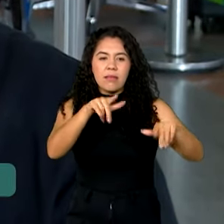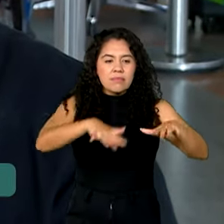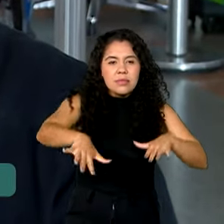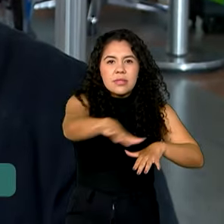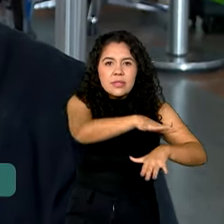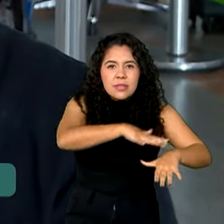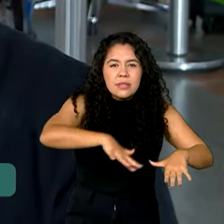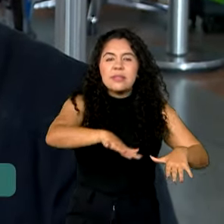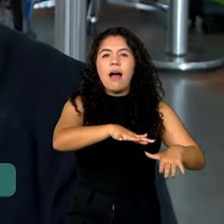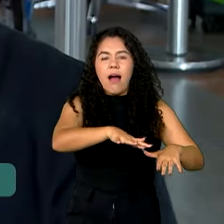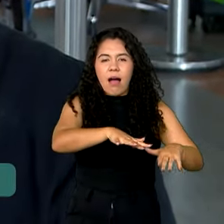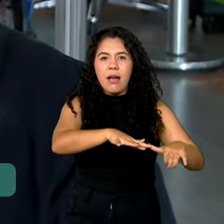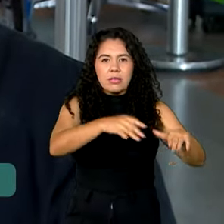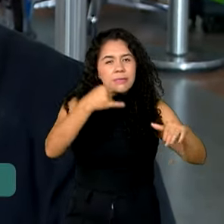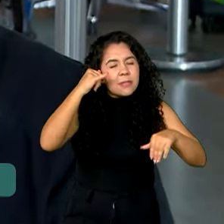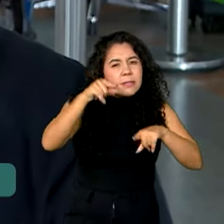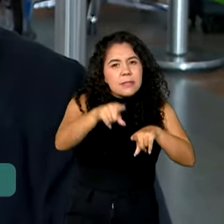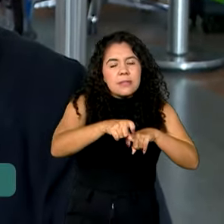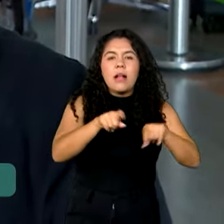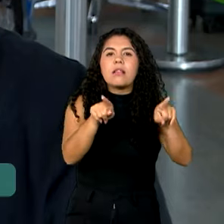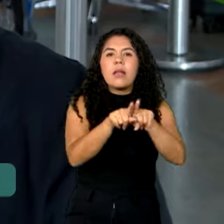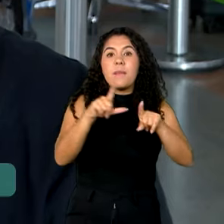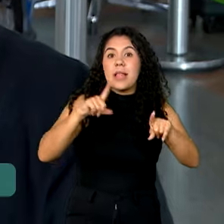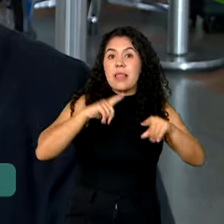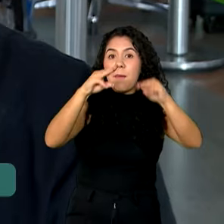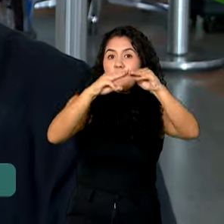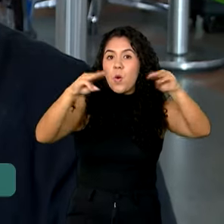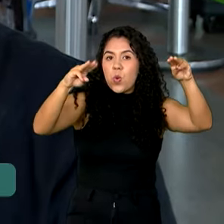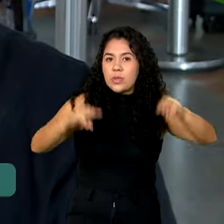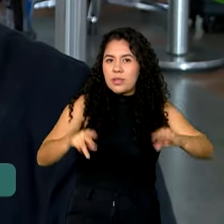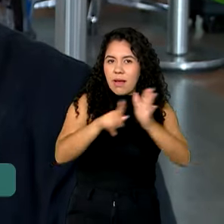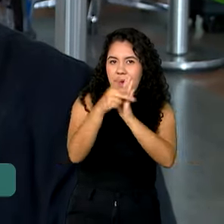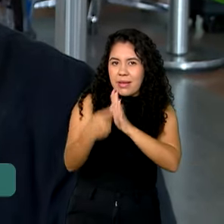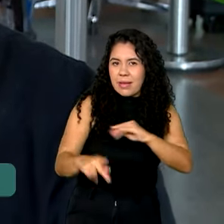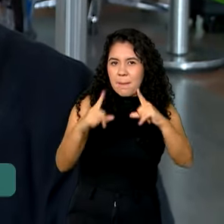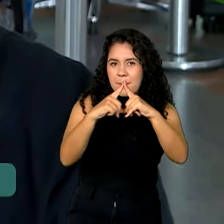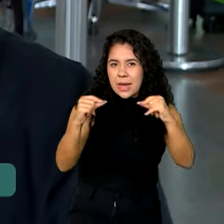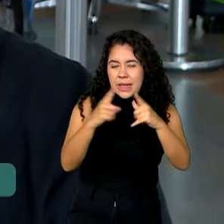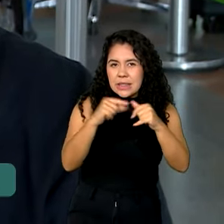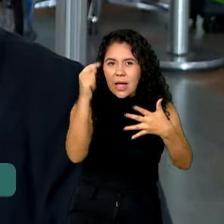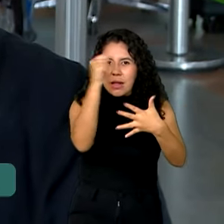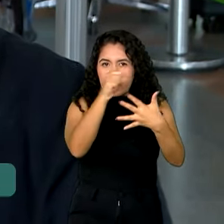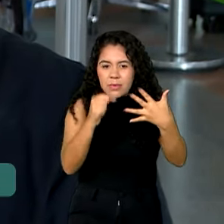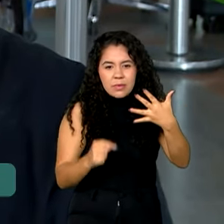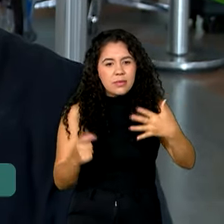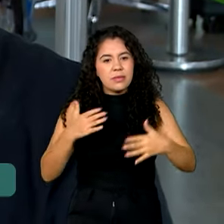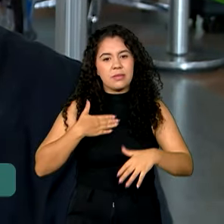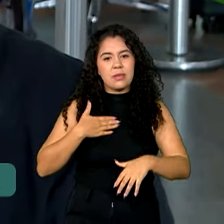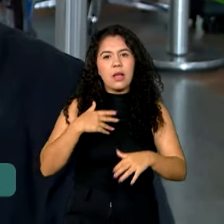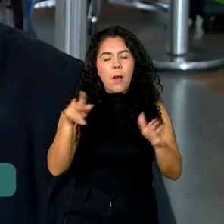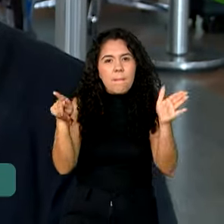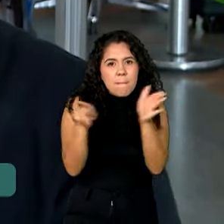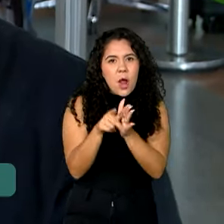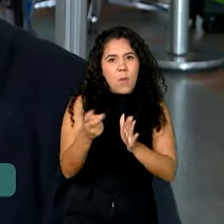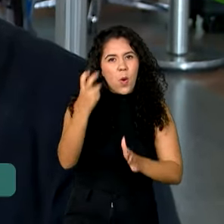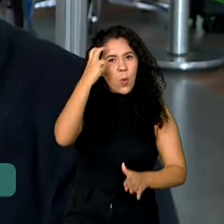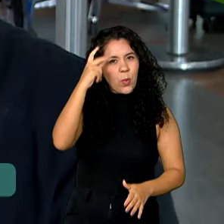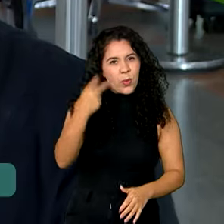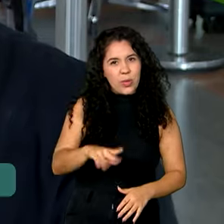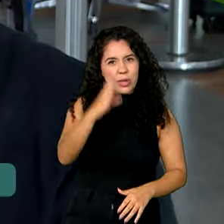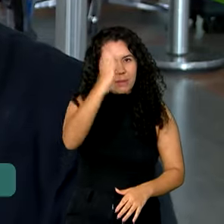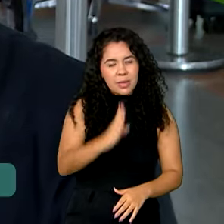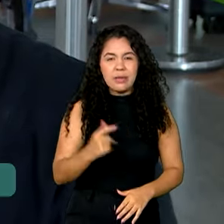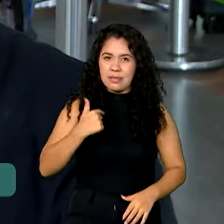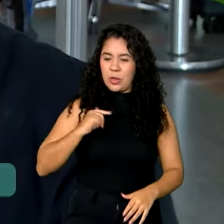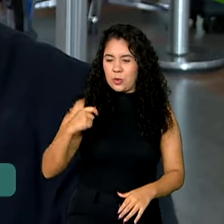Aqui, Brasília, que a gente tem o museu. Todos esses eventos, porque faz parte da nossa cultura e na minha função